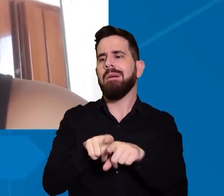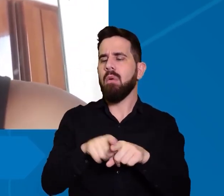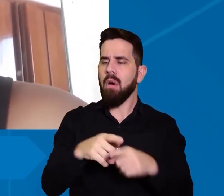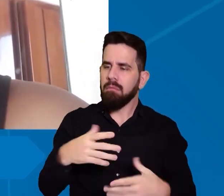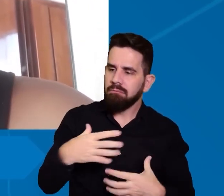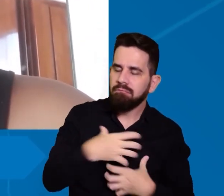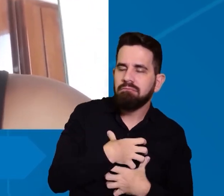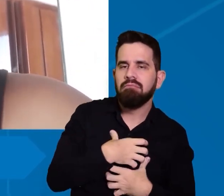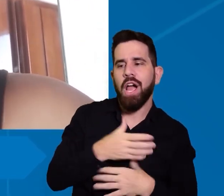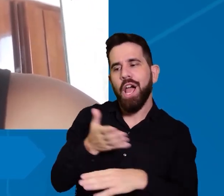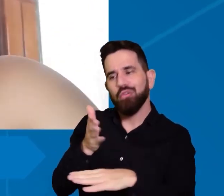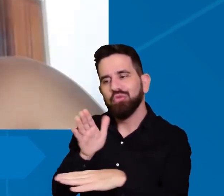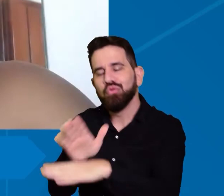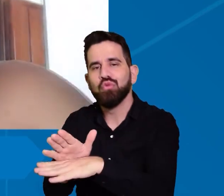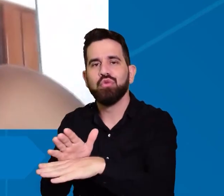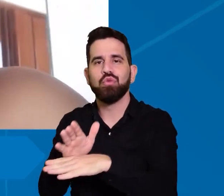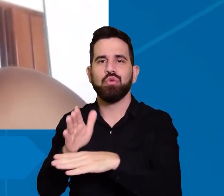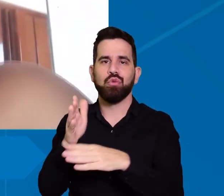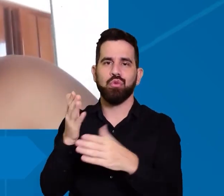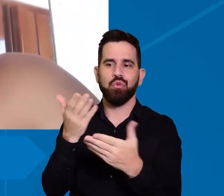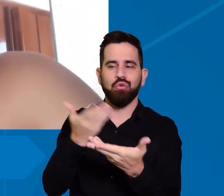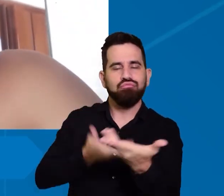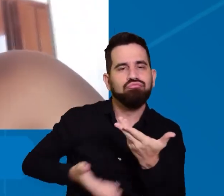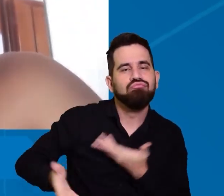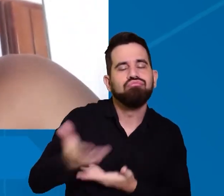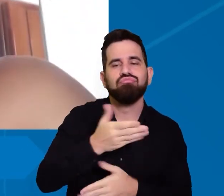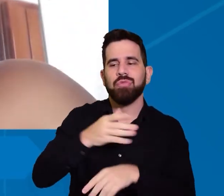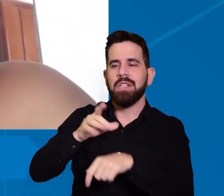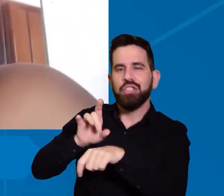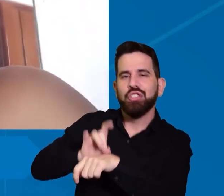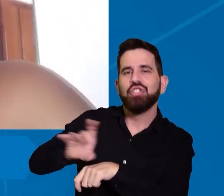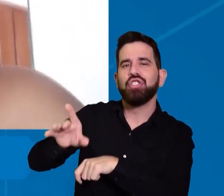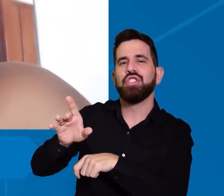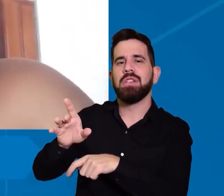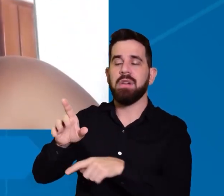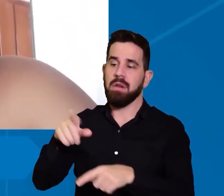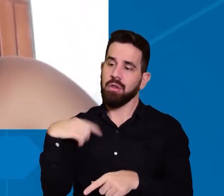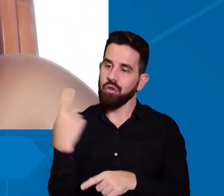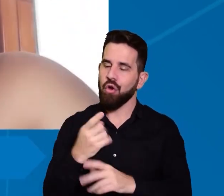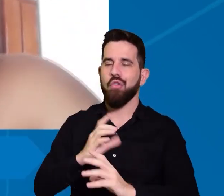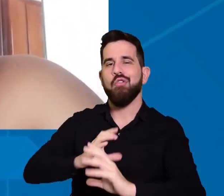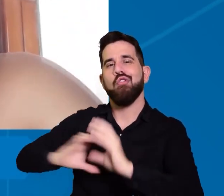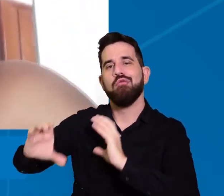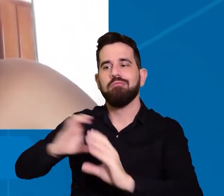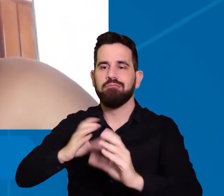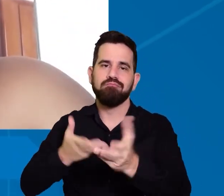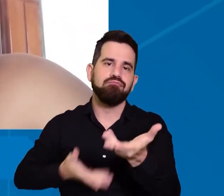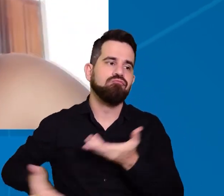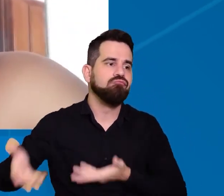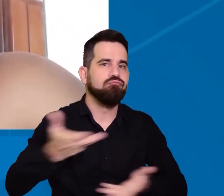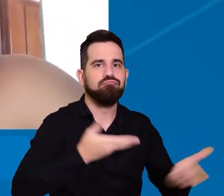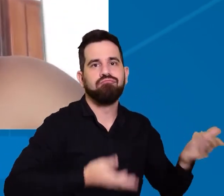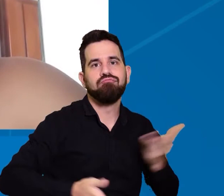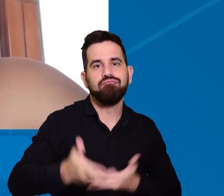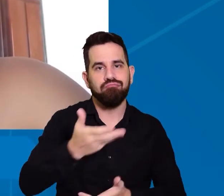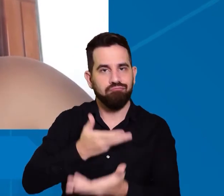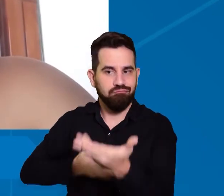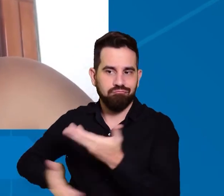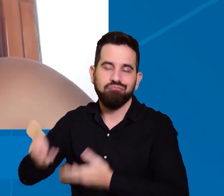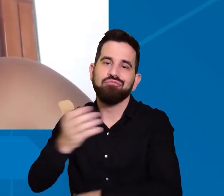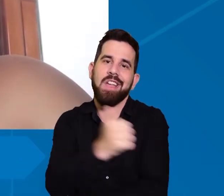mental dicas e para sermos também um canal de comunicação direta entre os alunos secundaristas com nós